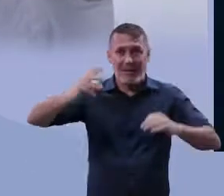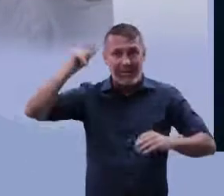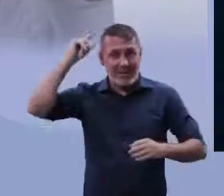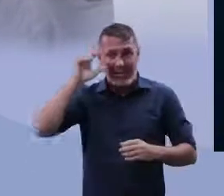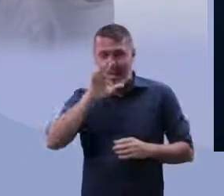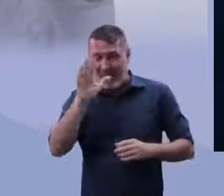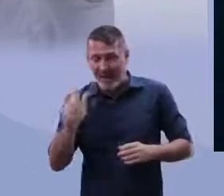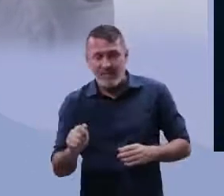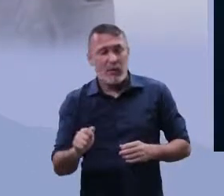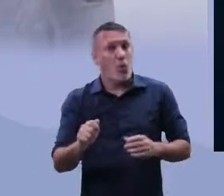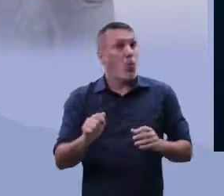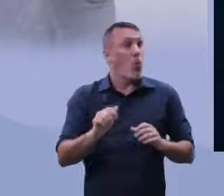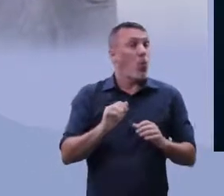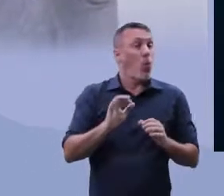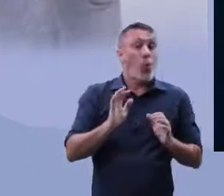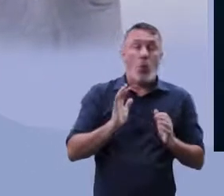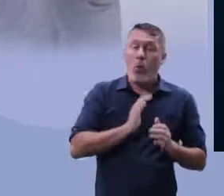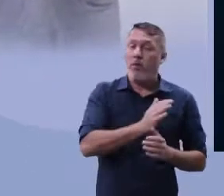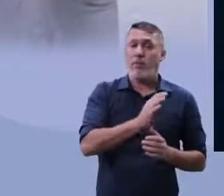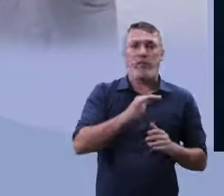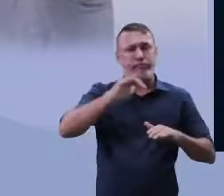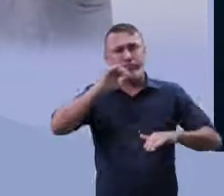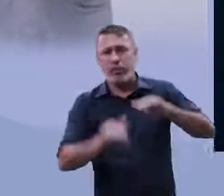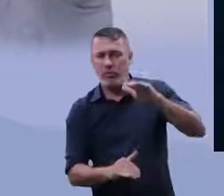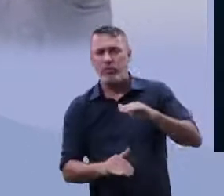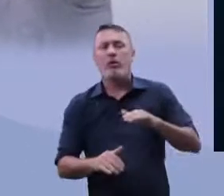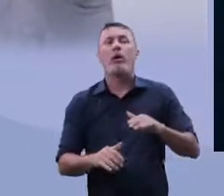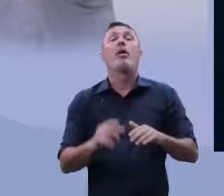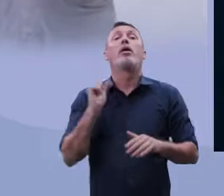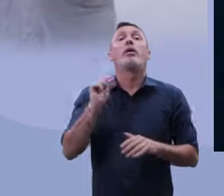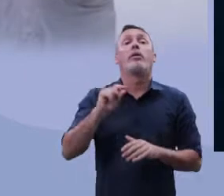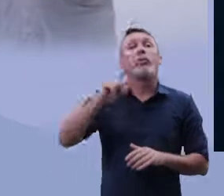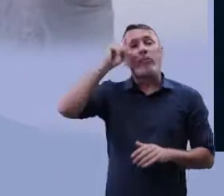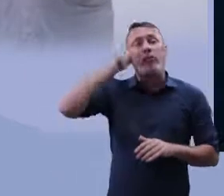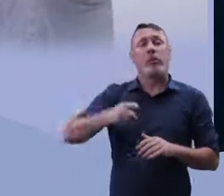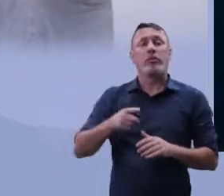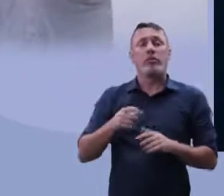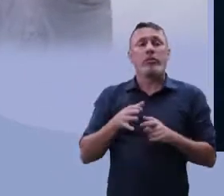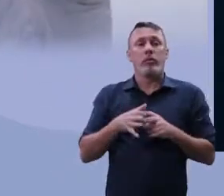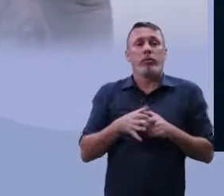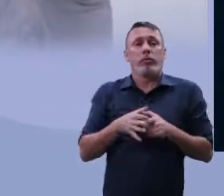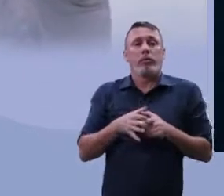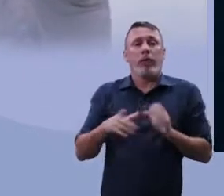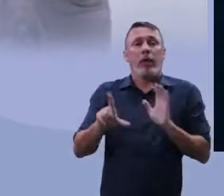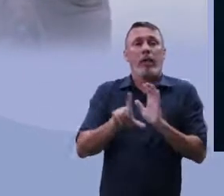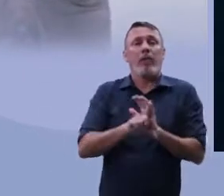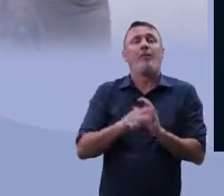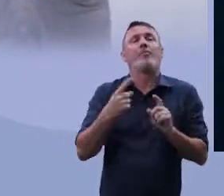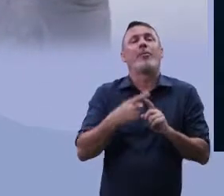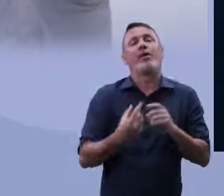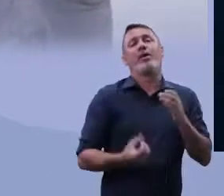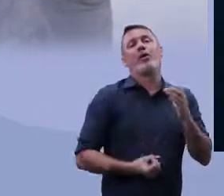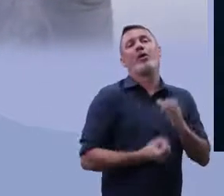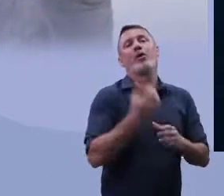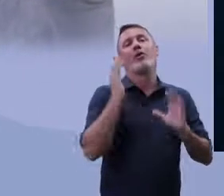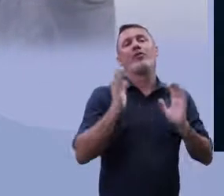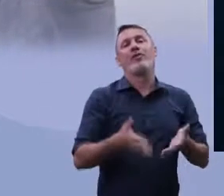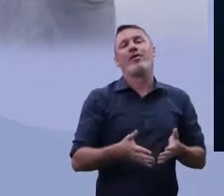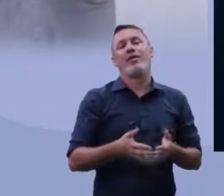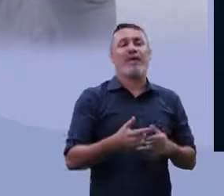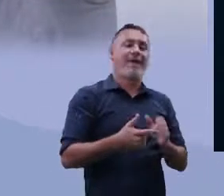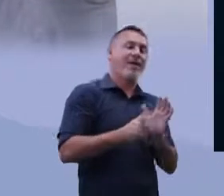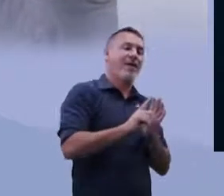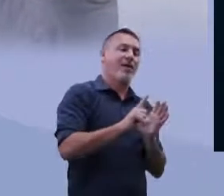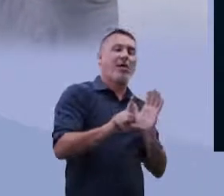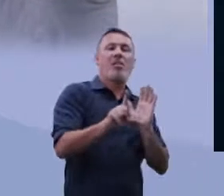de extrema desigualdade e que era imposta por uma minoria. Mas tudo dentro da legalidade, por quê? Porque as leis